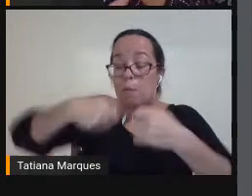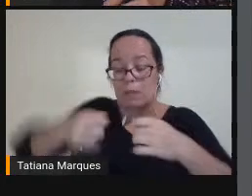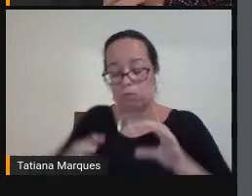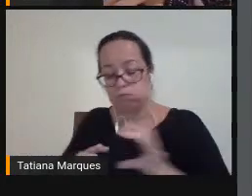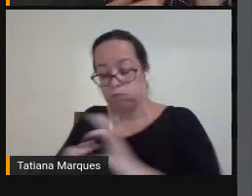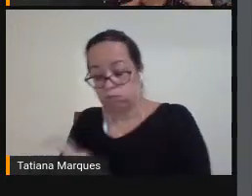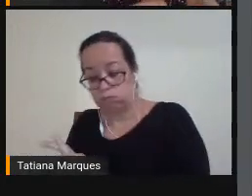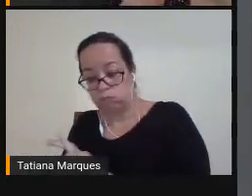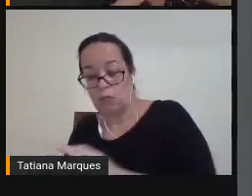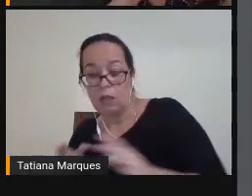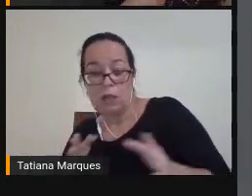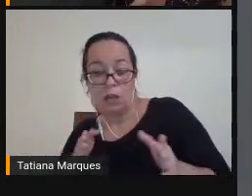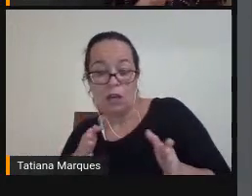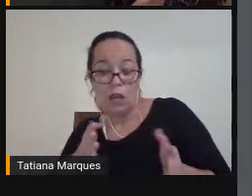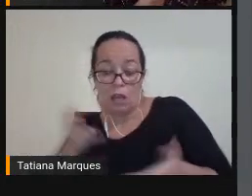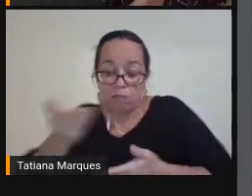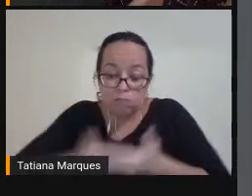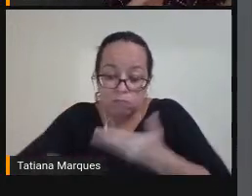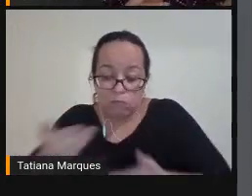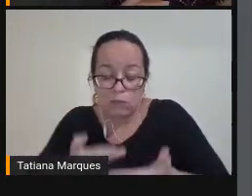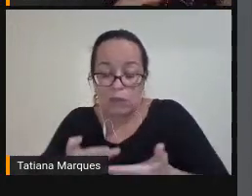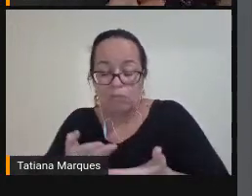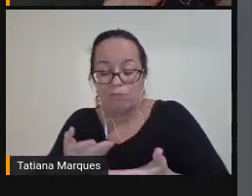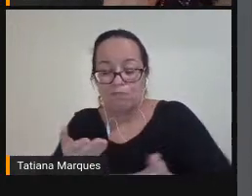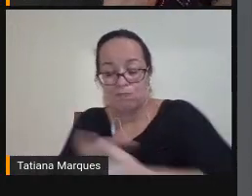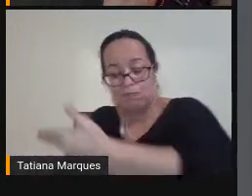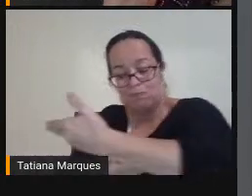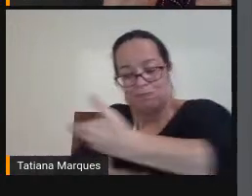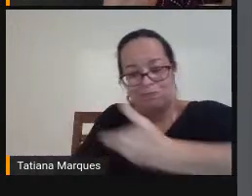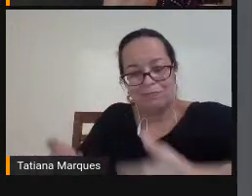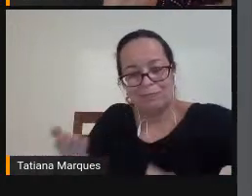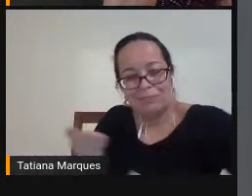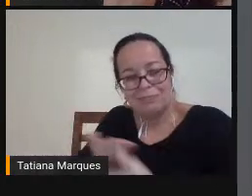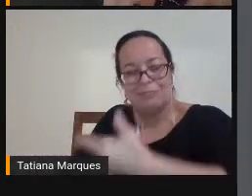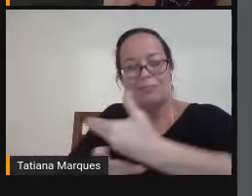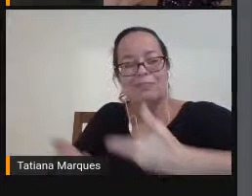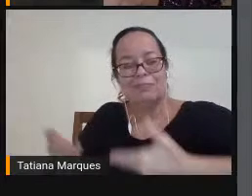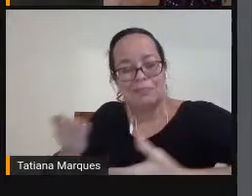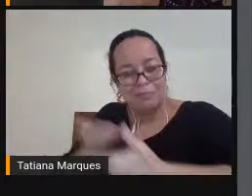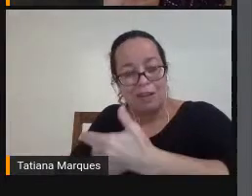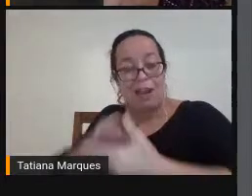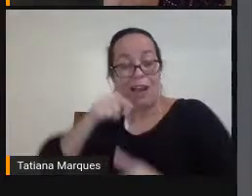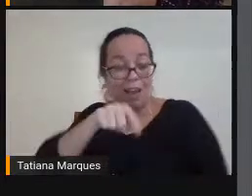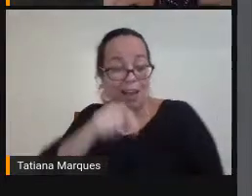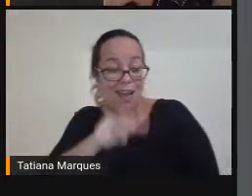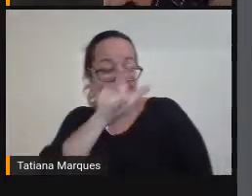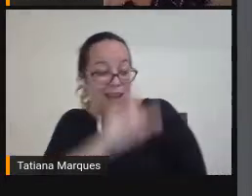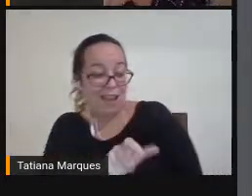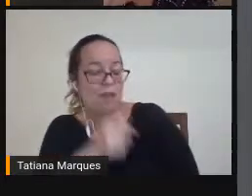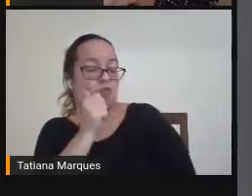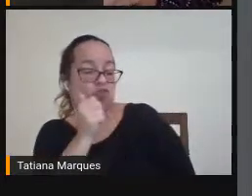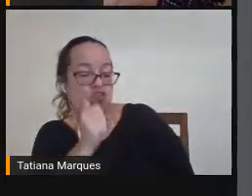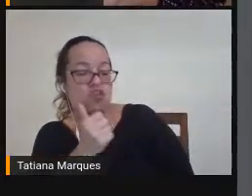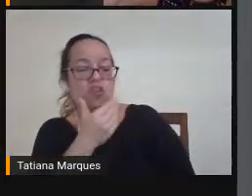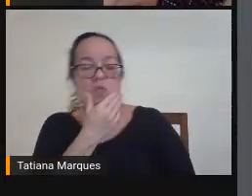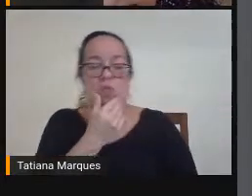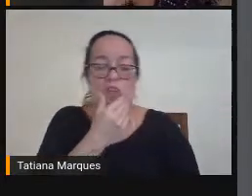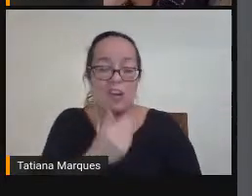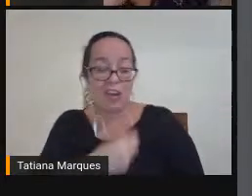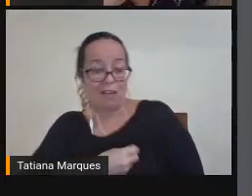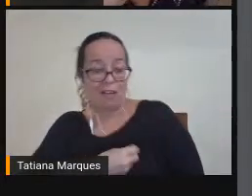Que é construído Dialeticamente Este menino Este Esta menina Que está lá Na